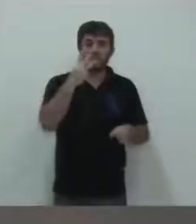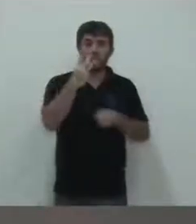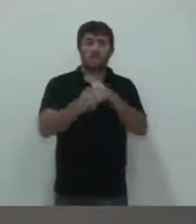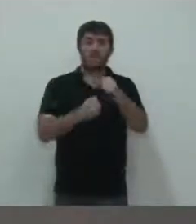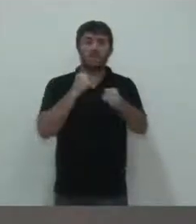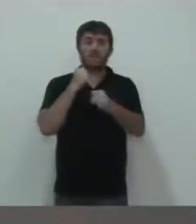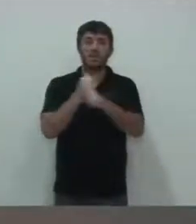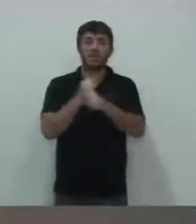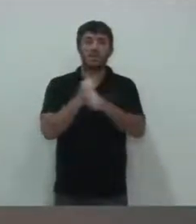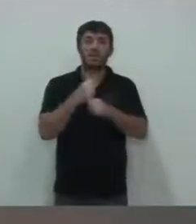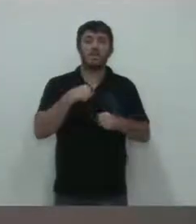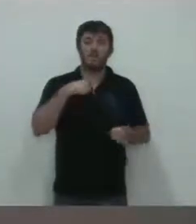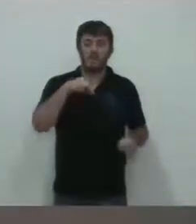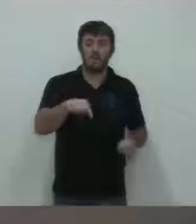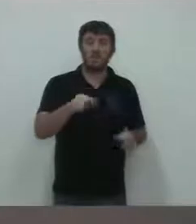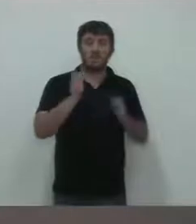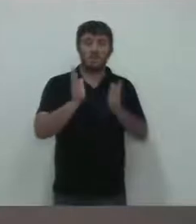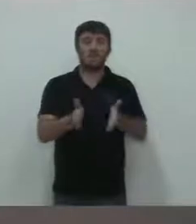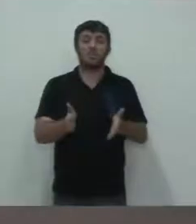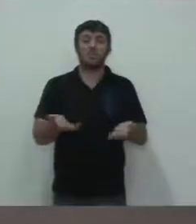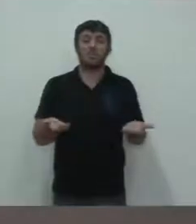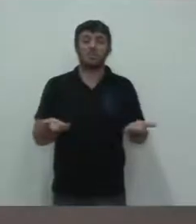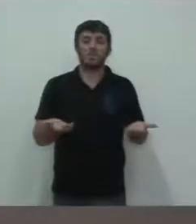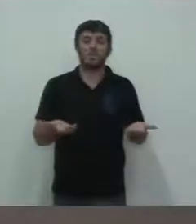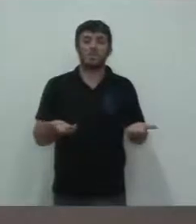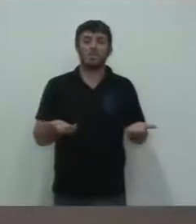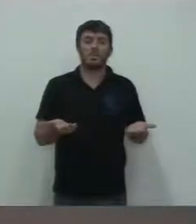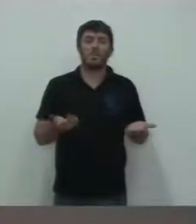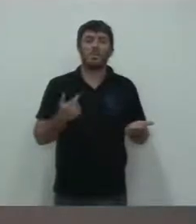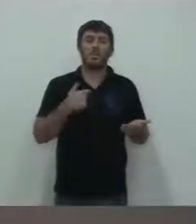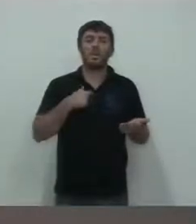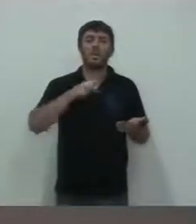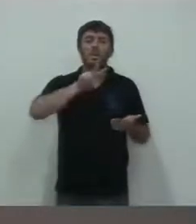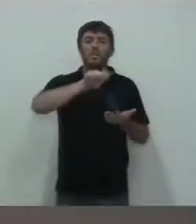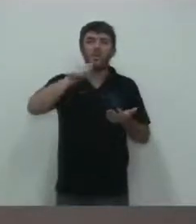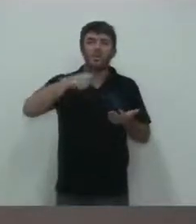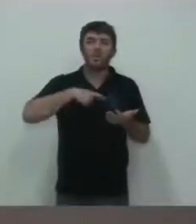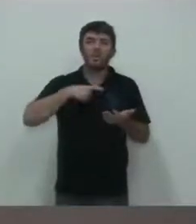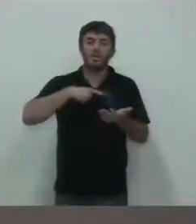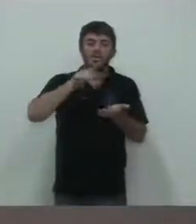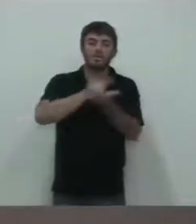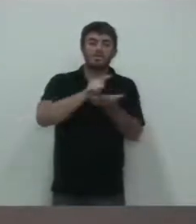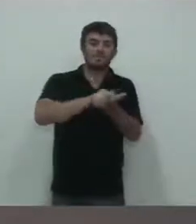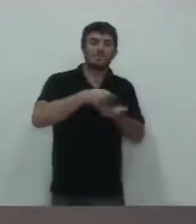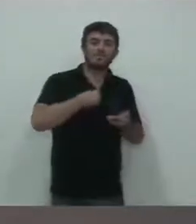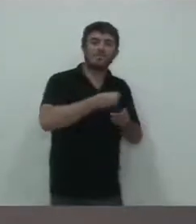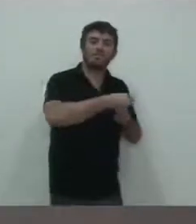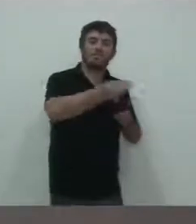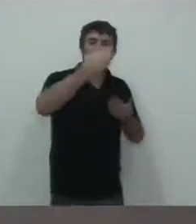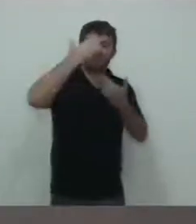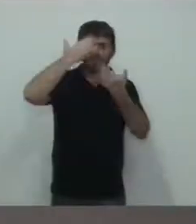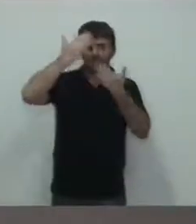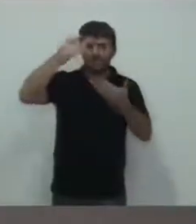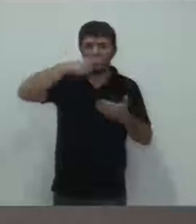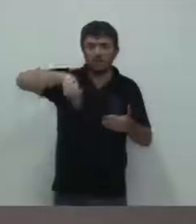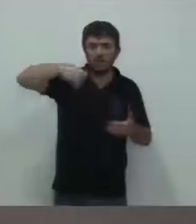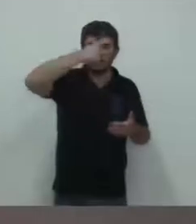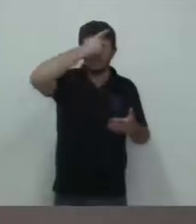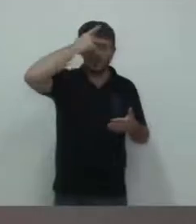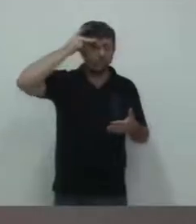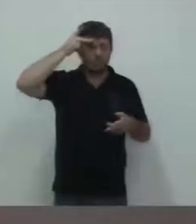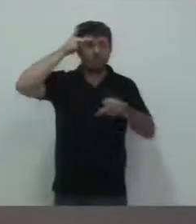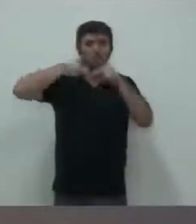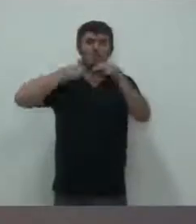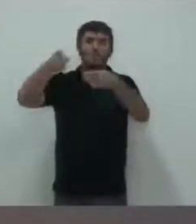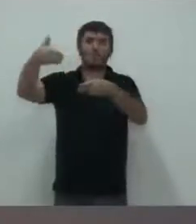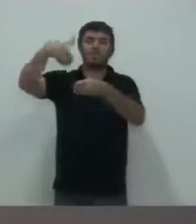No final desse mês, vou estar entregando entregando folhetinho de agradecimento pelo meu trabalho e agradecendo o povo que me colocou